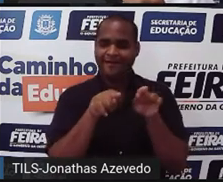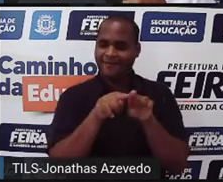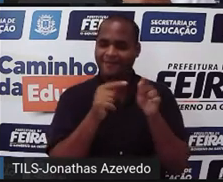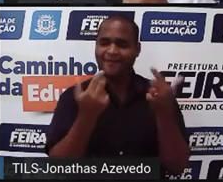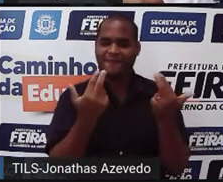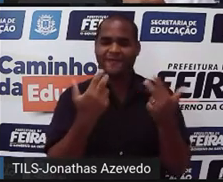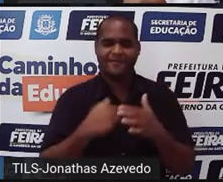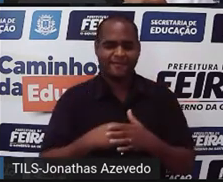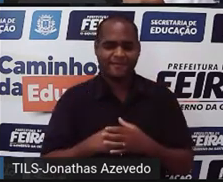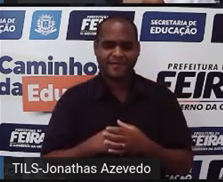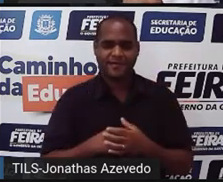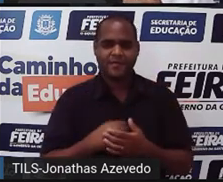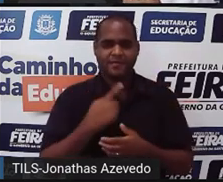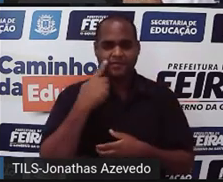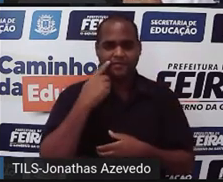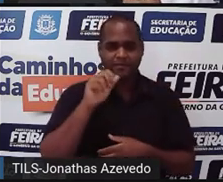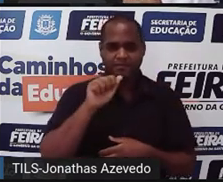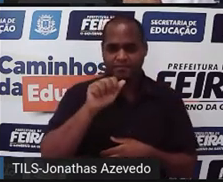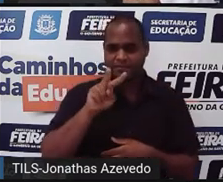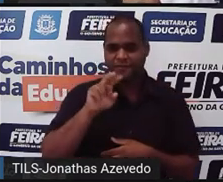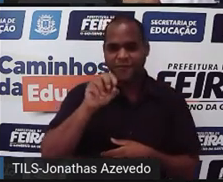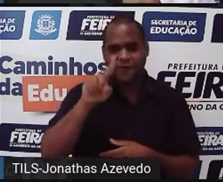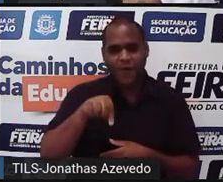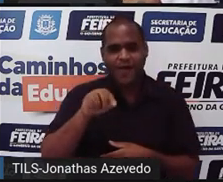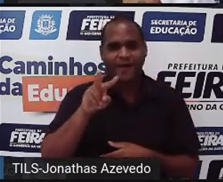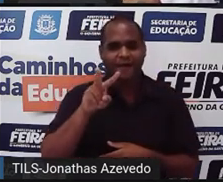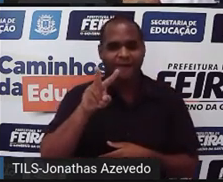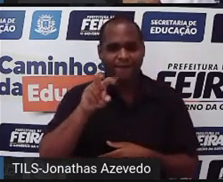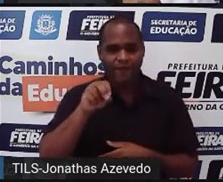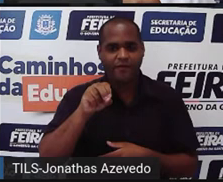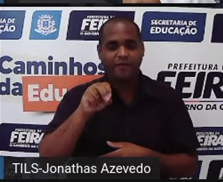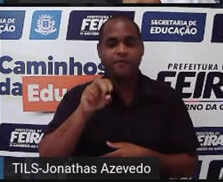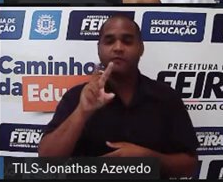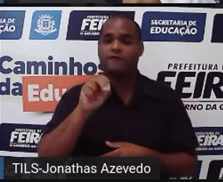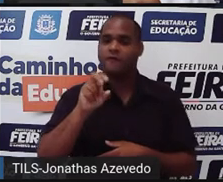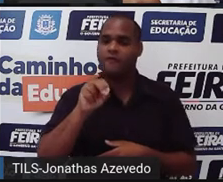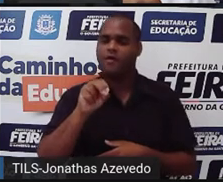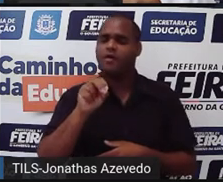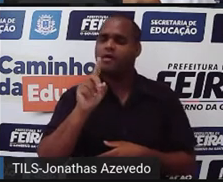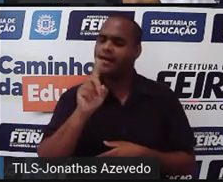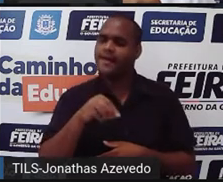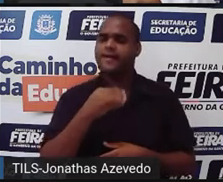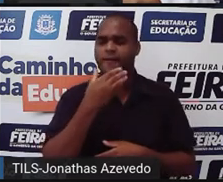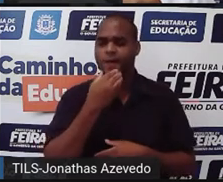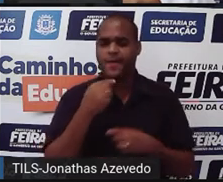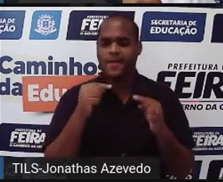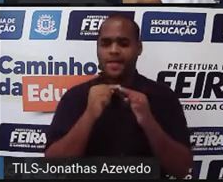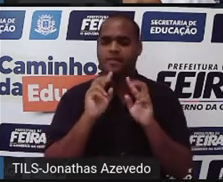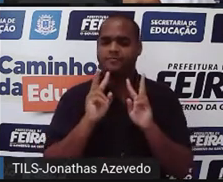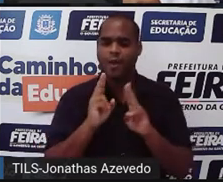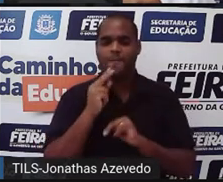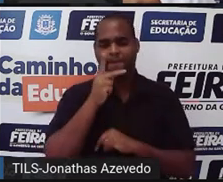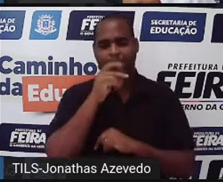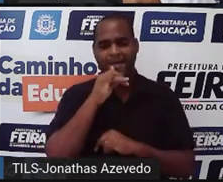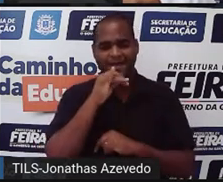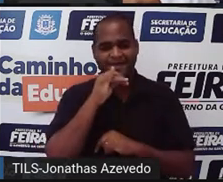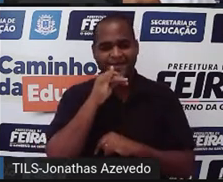Ó. Por isso que eu puxei aqui o avô, indicando que ele também é pai. Tá?